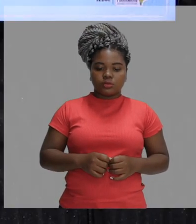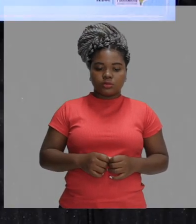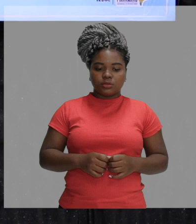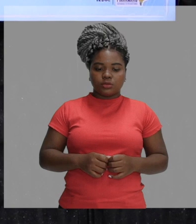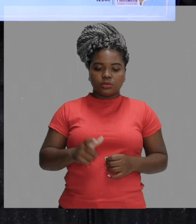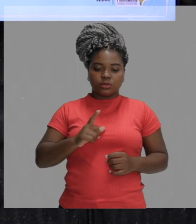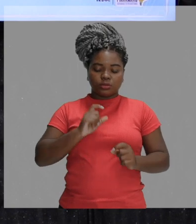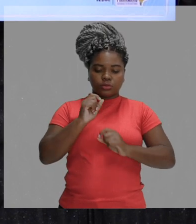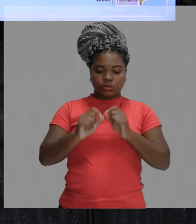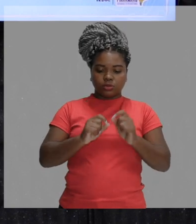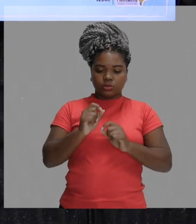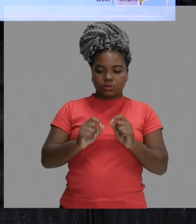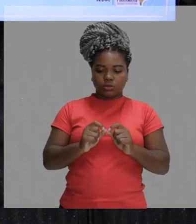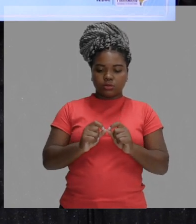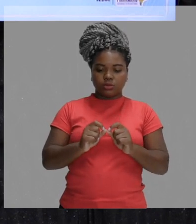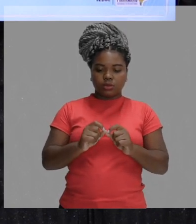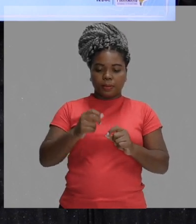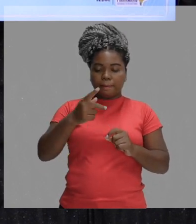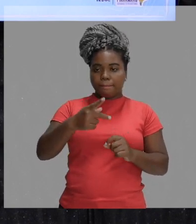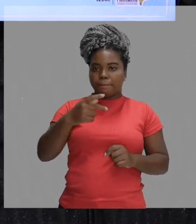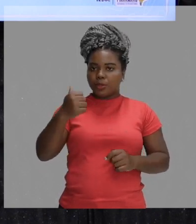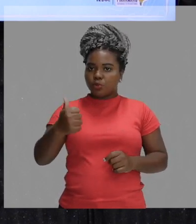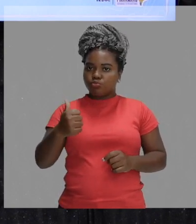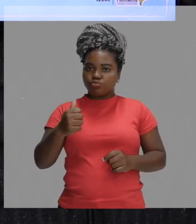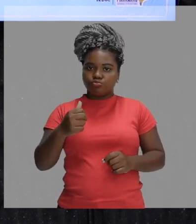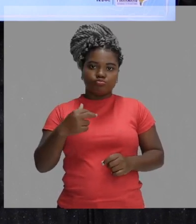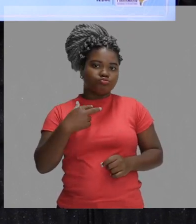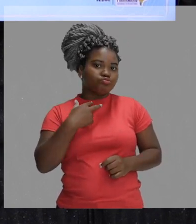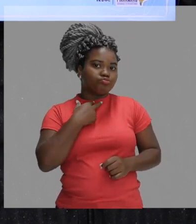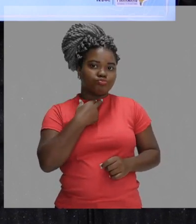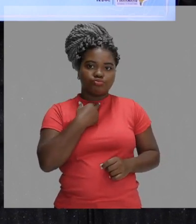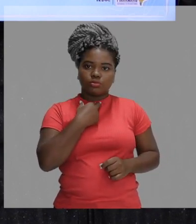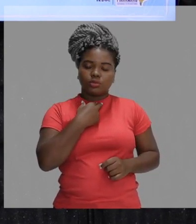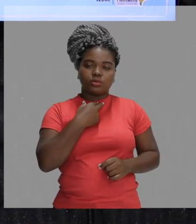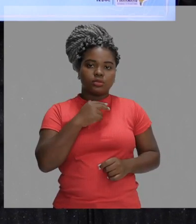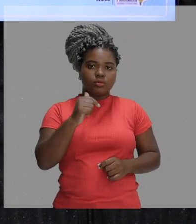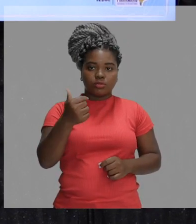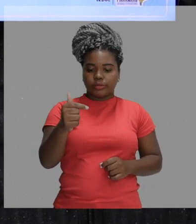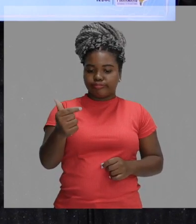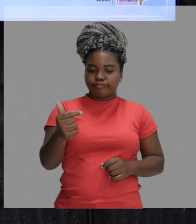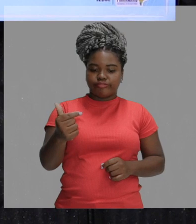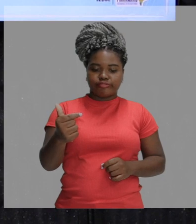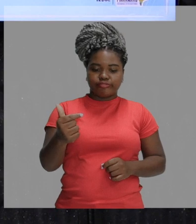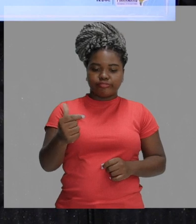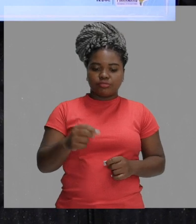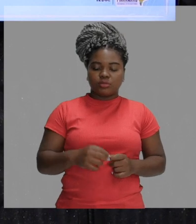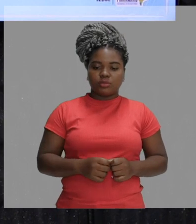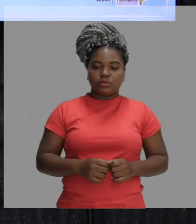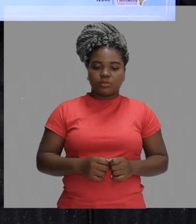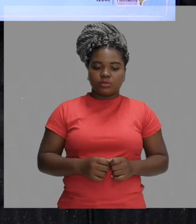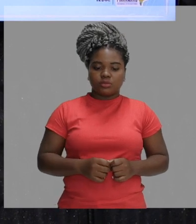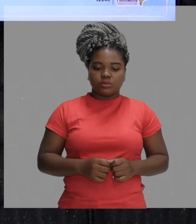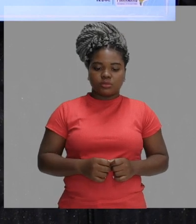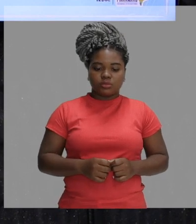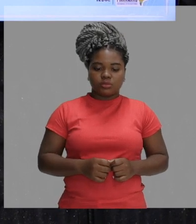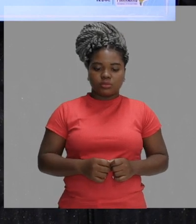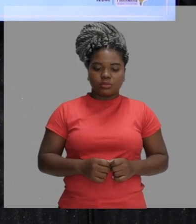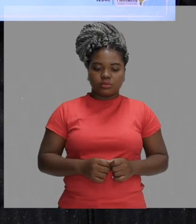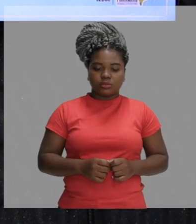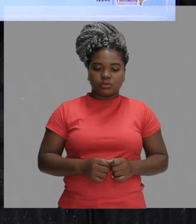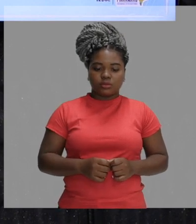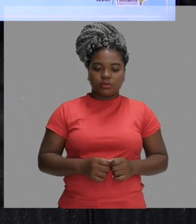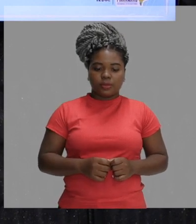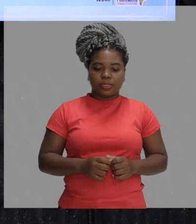nós chegamos nessa situação porque nós não temos o P' que vai ser 1,8 sobre 48 isso tudo vezes o P'.